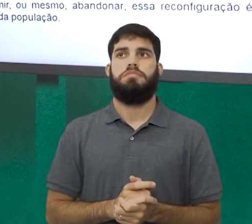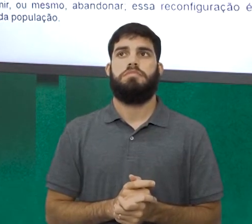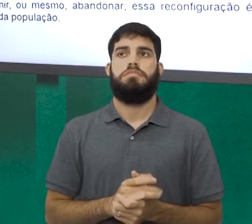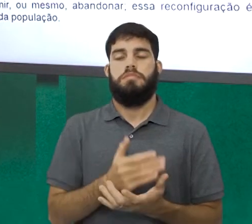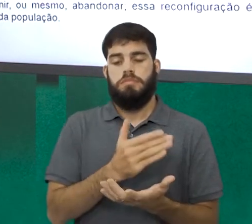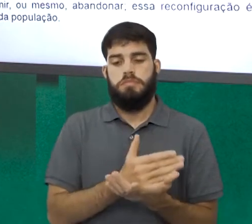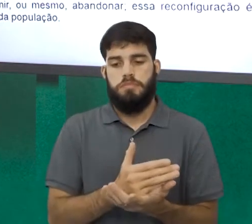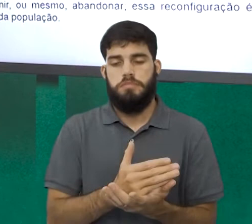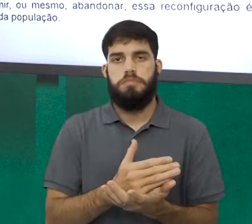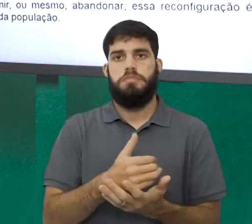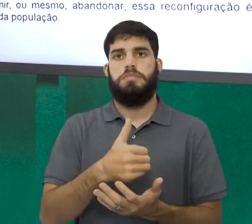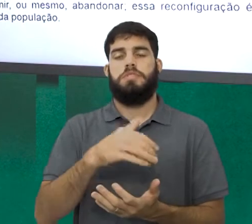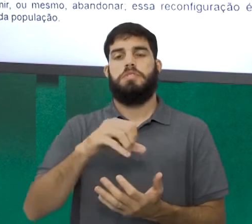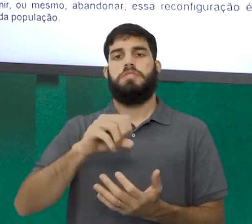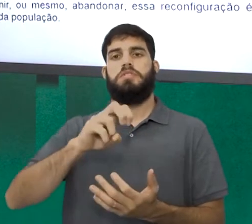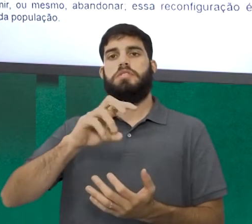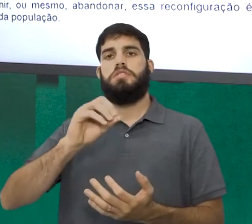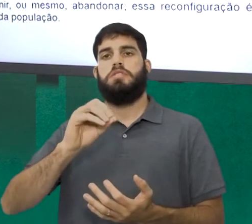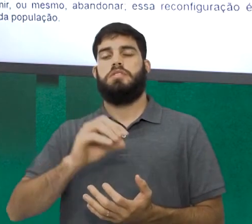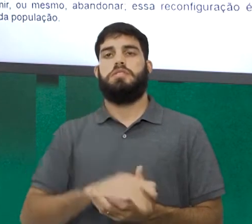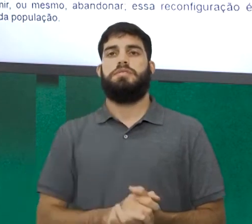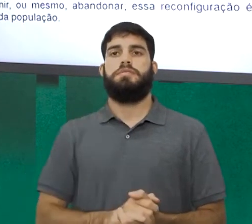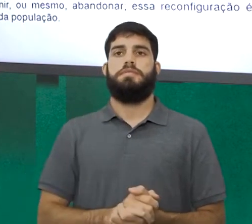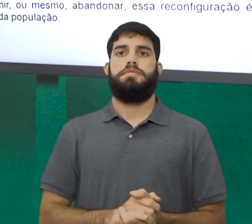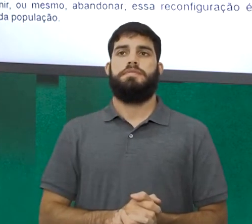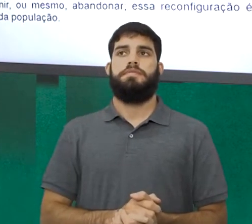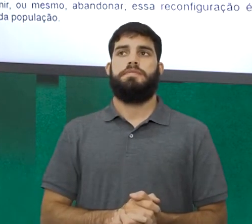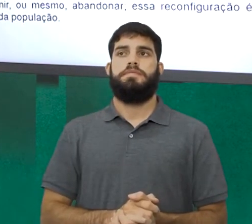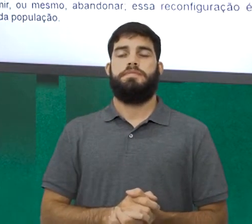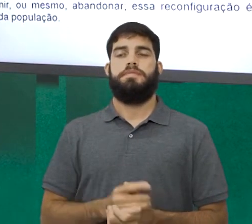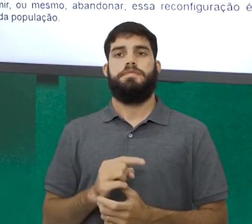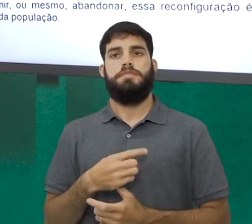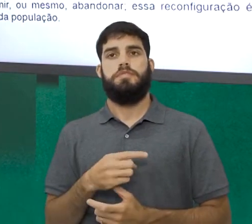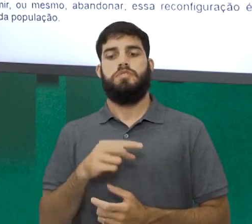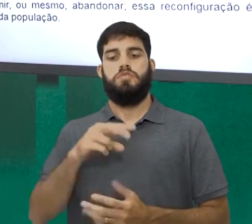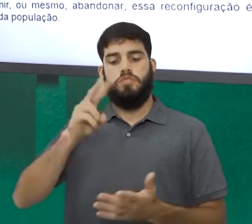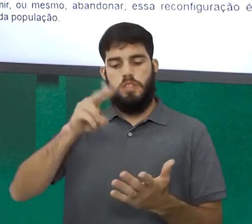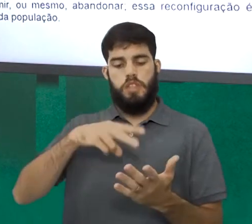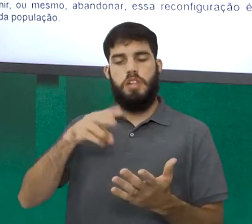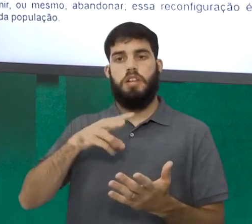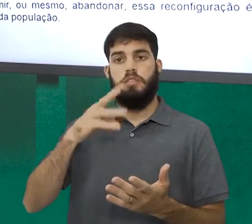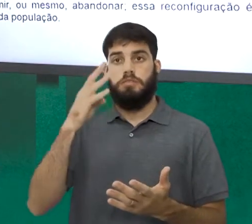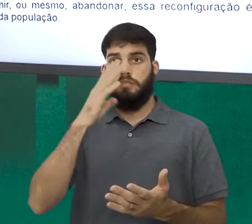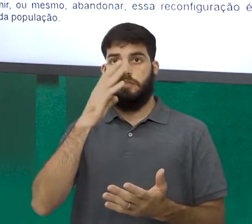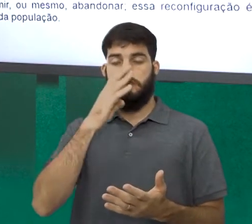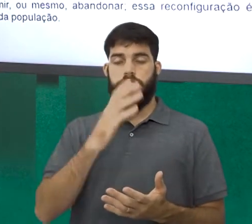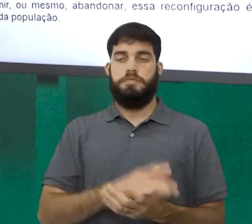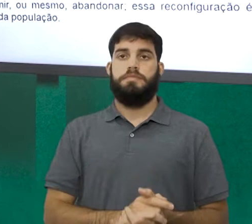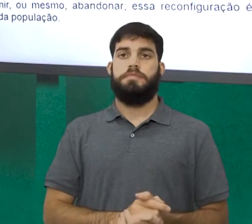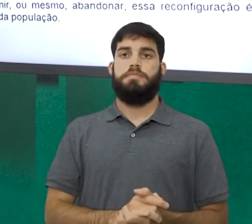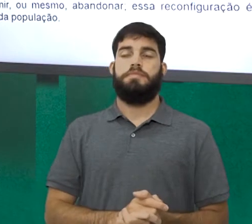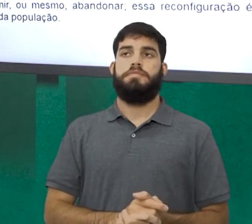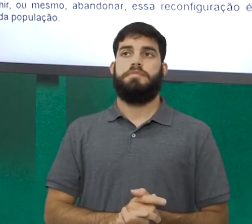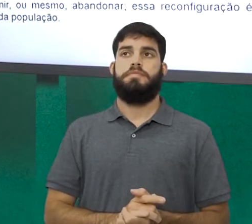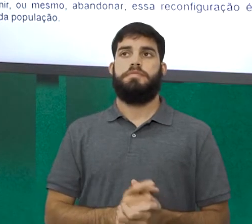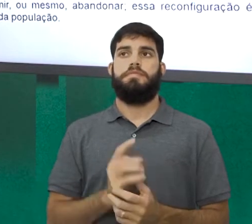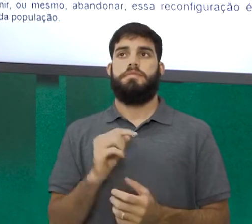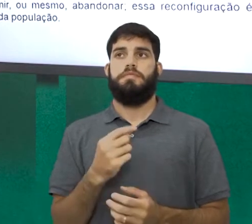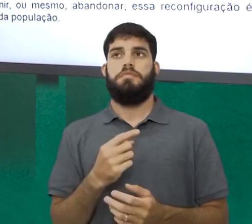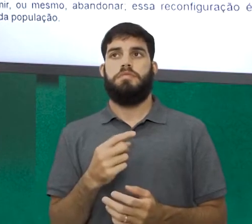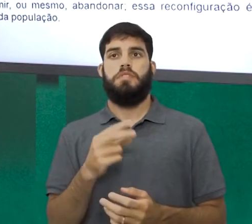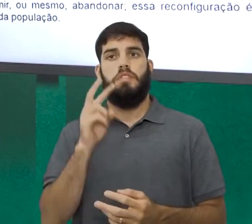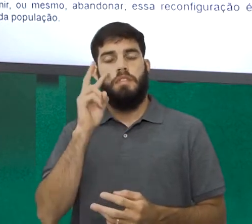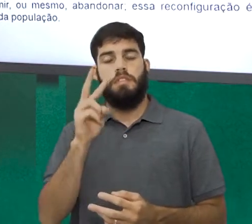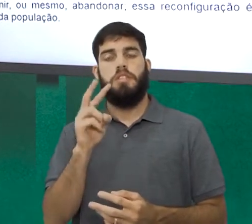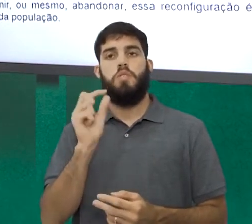1950, como disse para vocês. Então, vamos ler com atenção aqui e vamos identificar, vamos ver o que